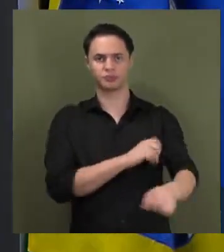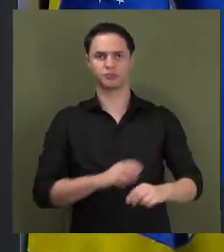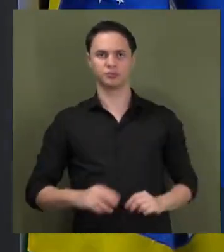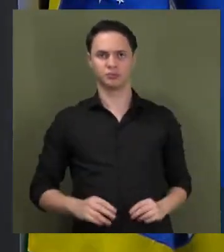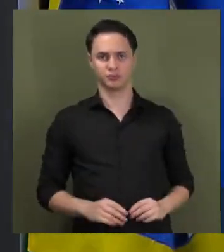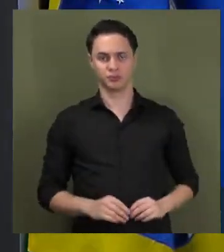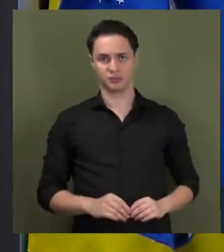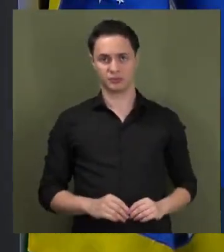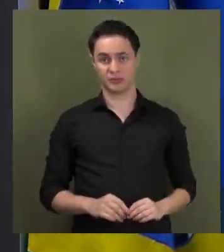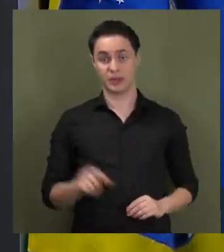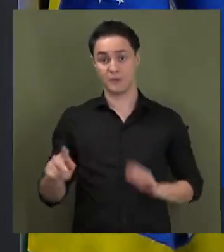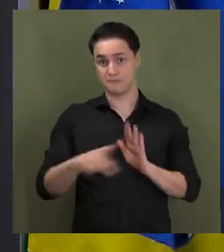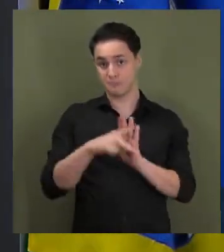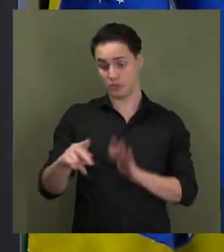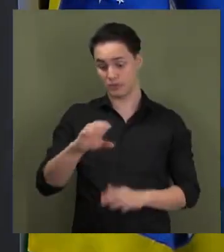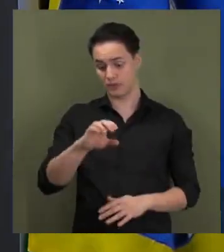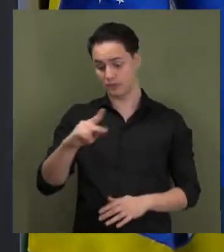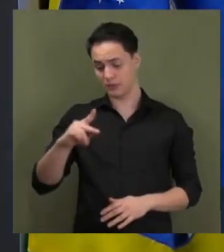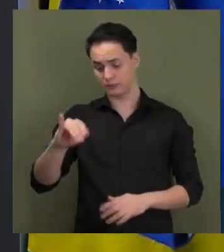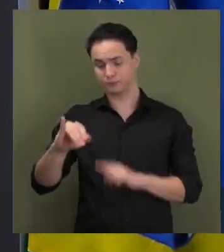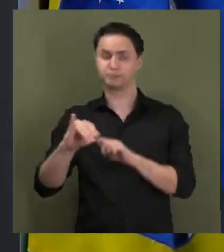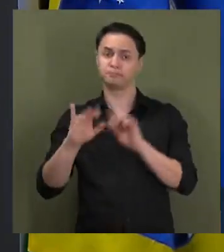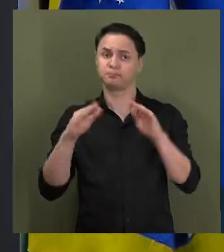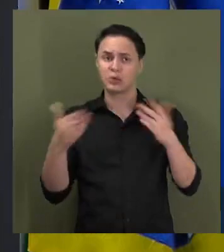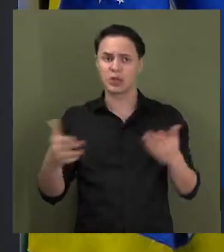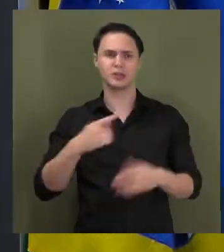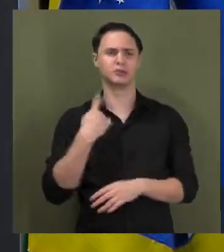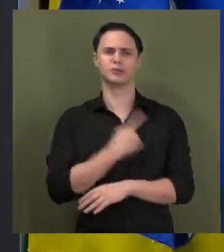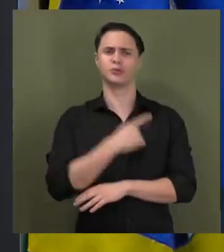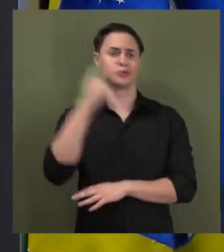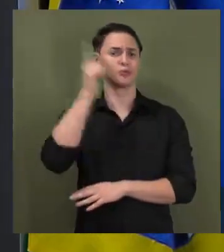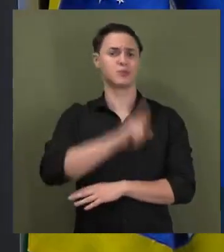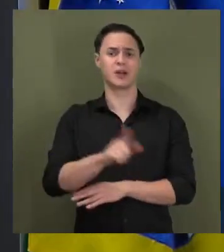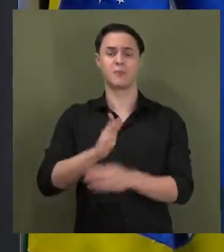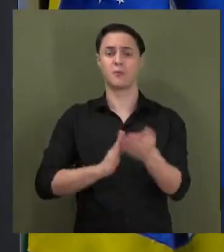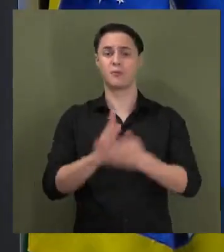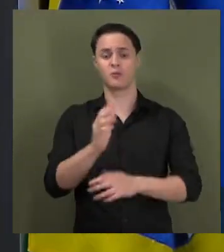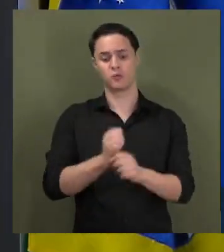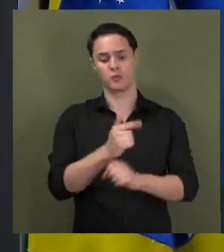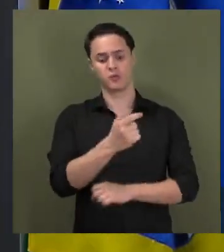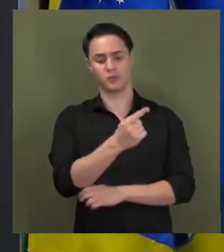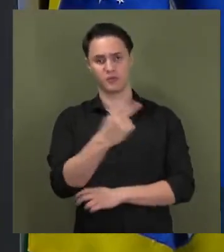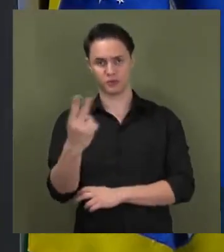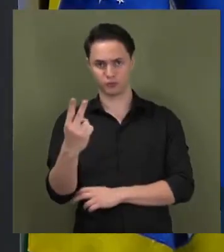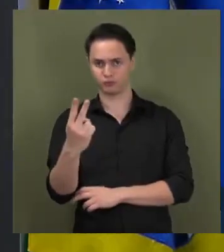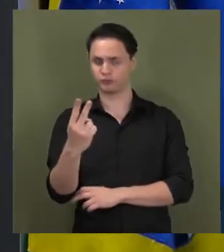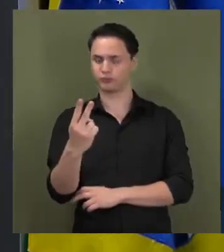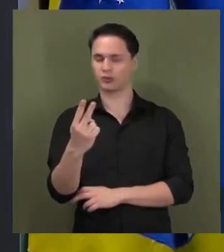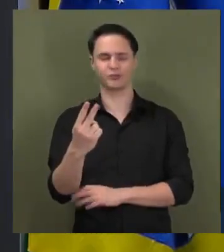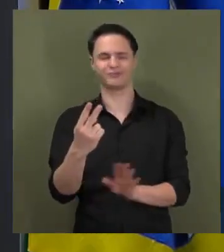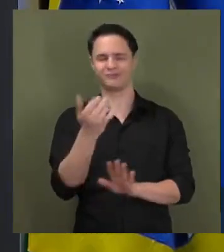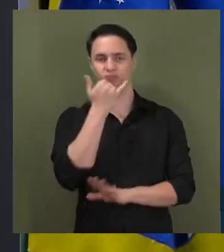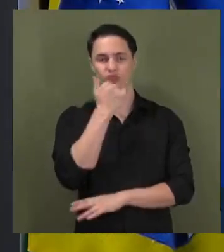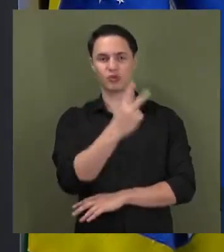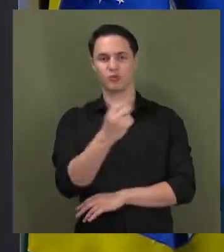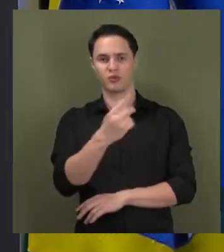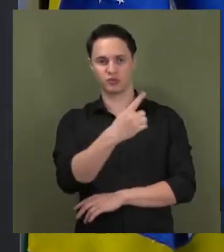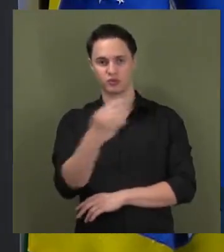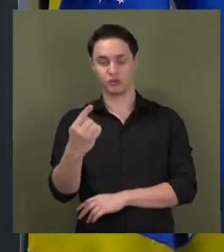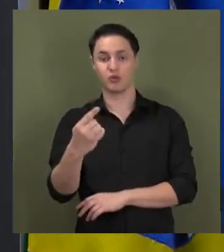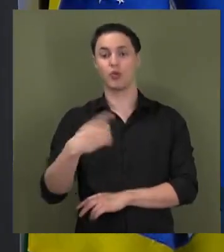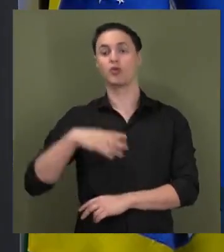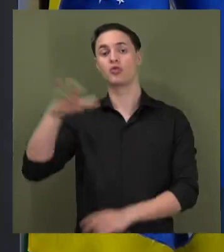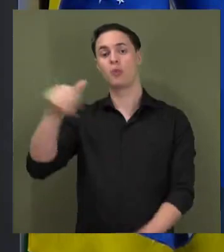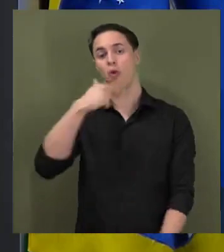na própria CPI. Nós não conseguimos aprovar em 2021, na CPI, a convocação de Rui